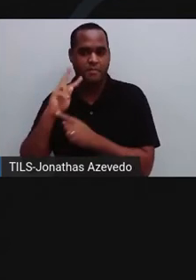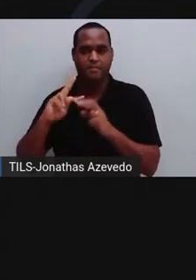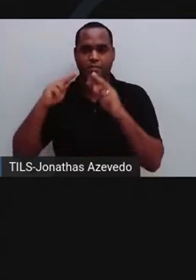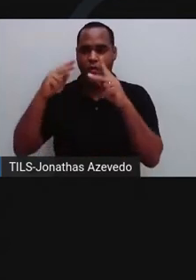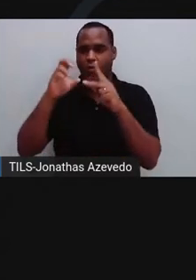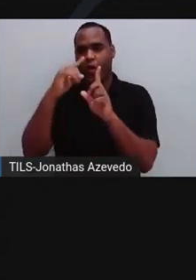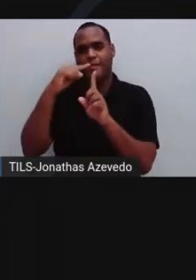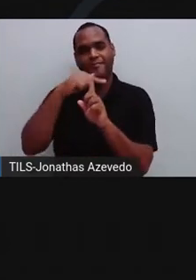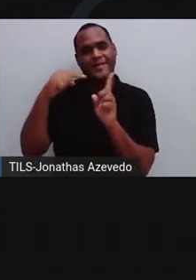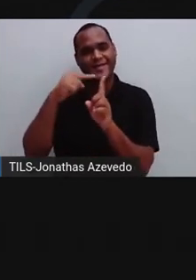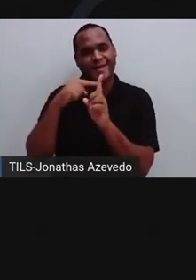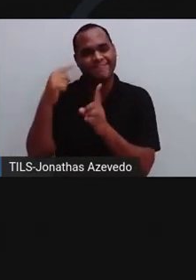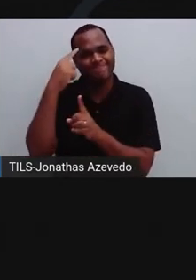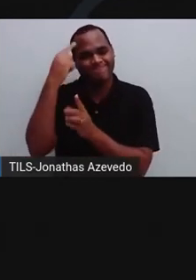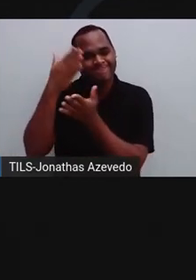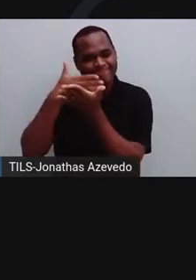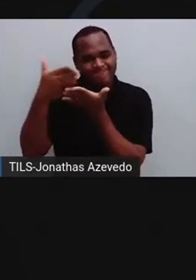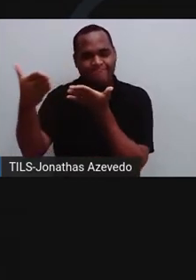metade do volume inicial.